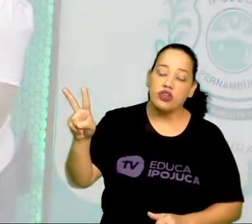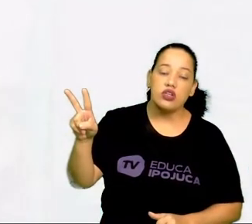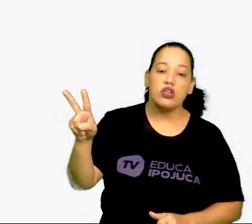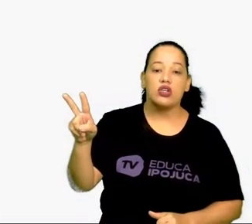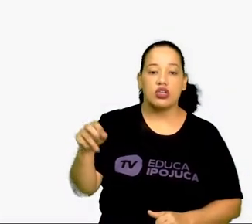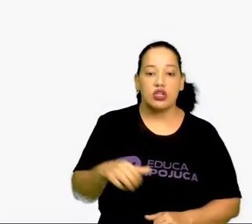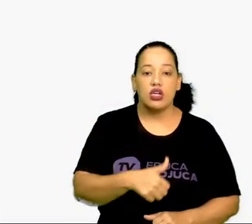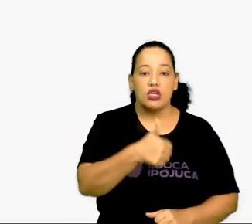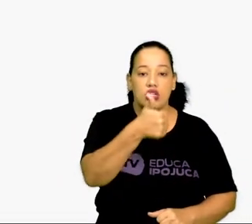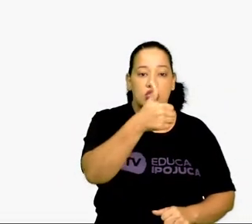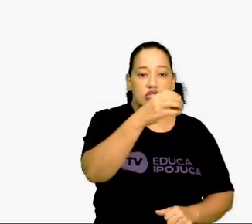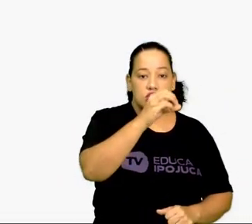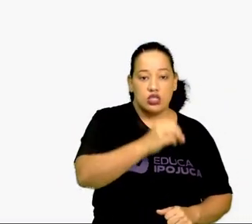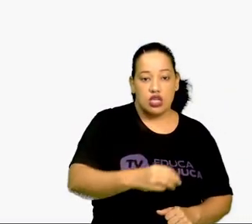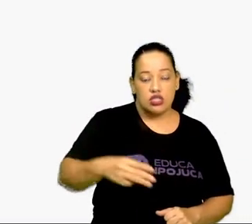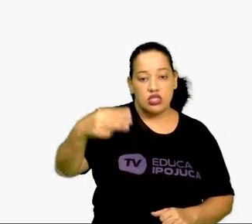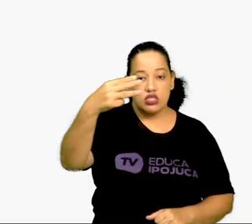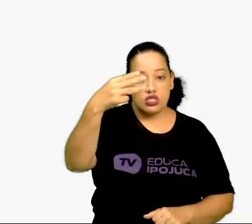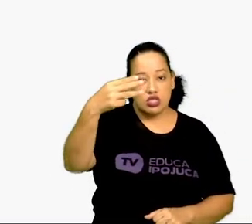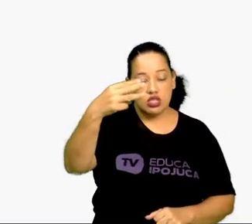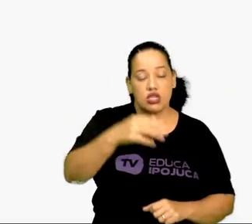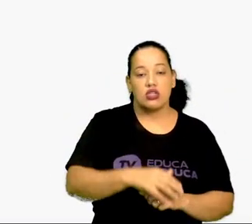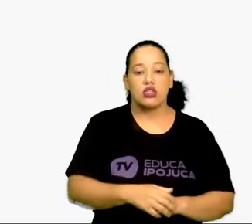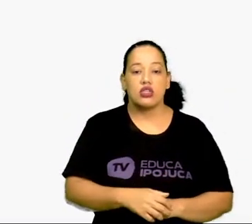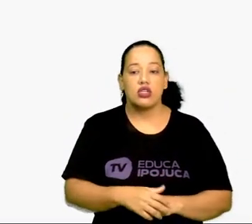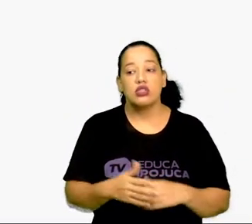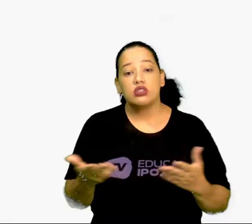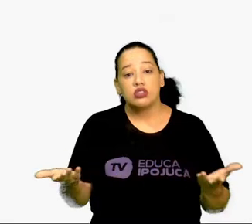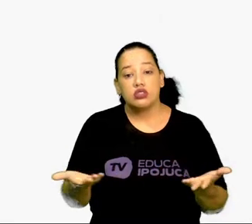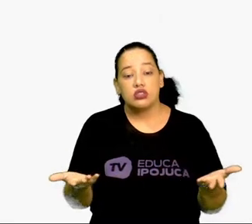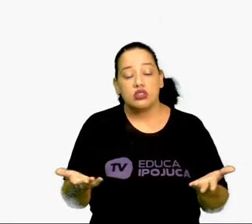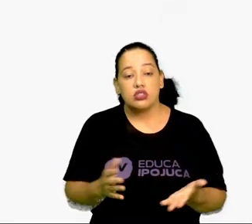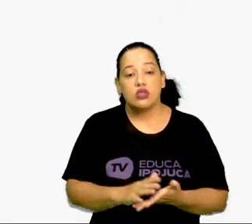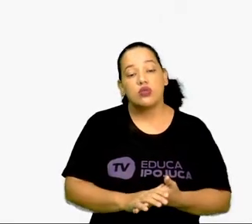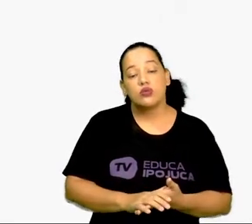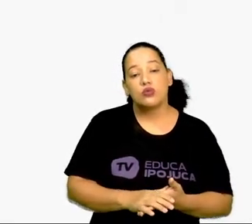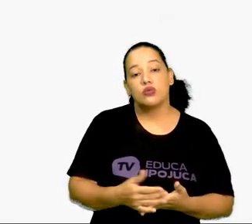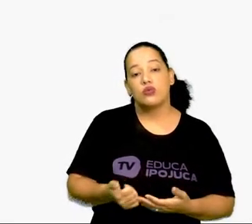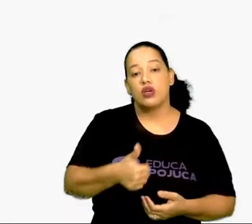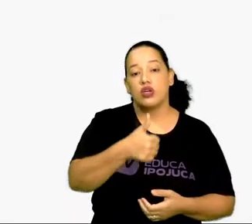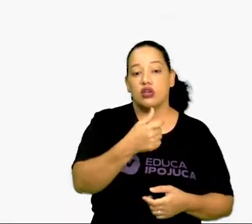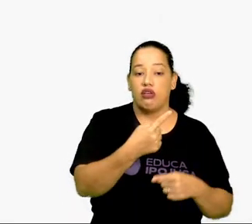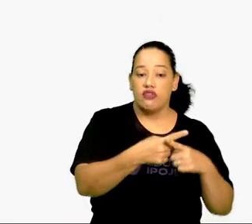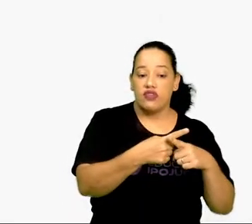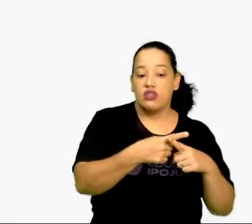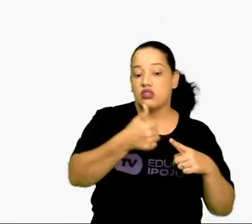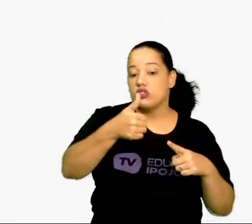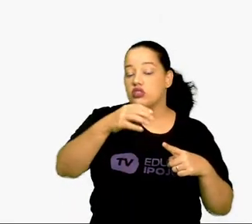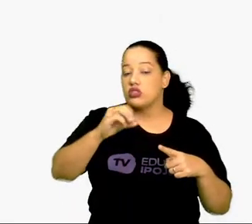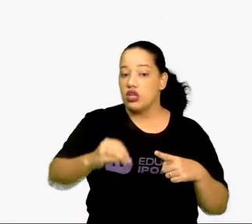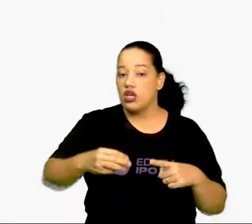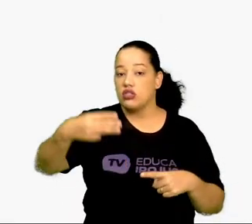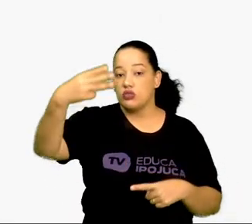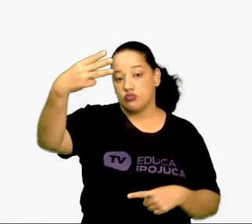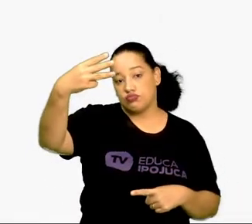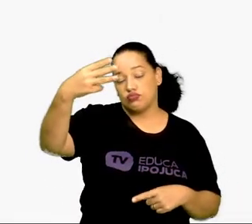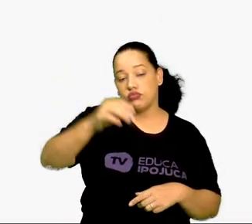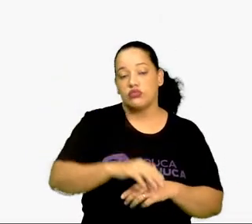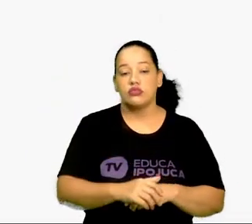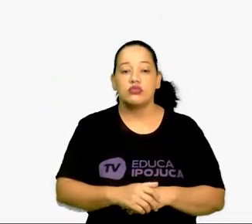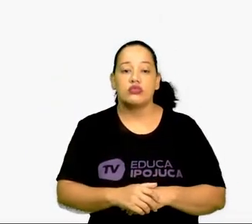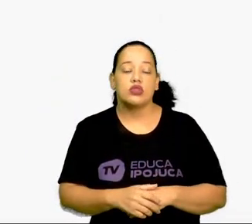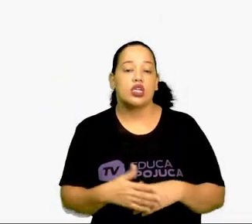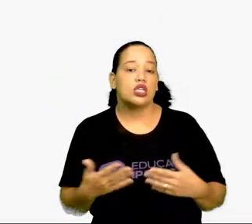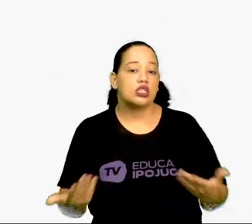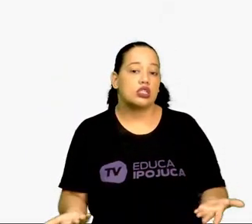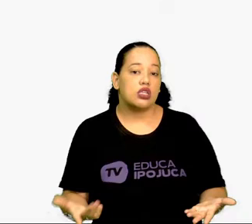É 10 ao cubo, a terceira potência. Então, é vezes 10 elevado ao cubo. Sabemos que